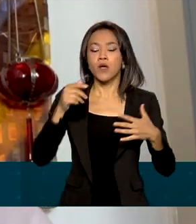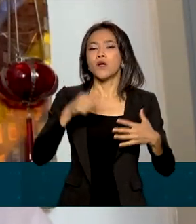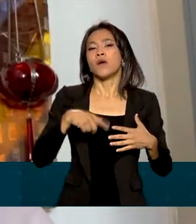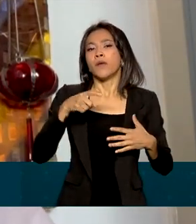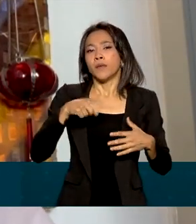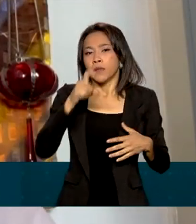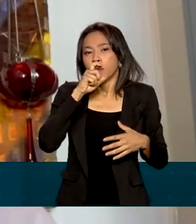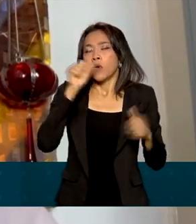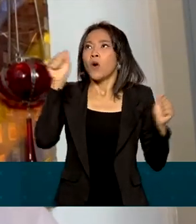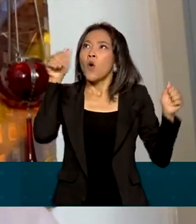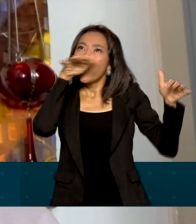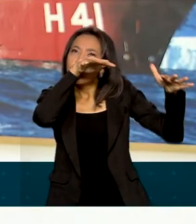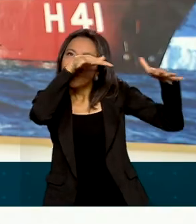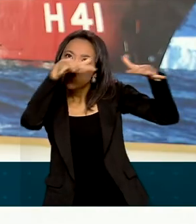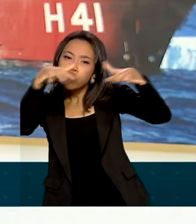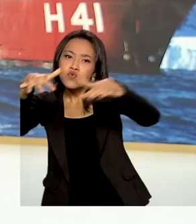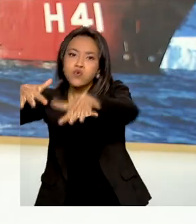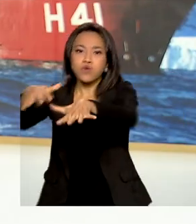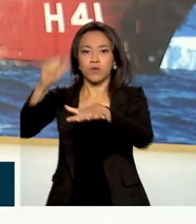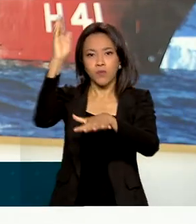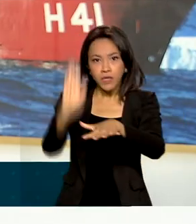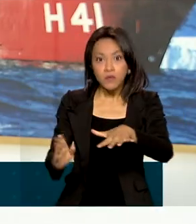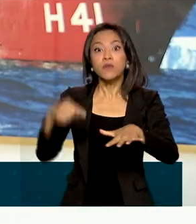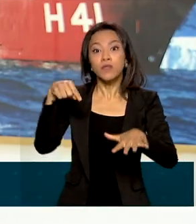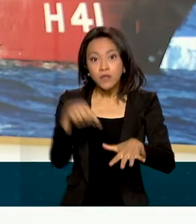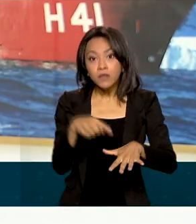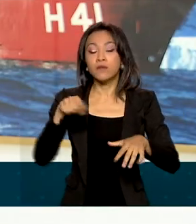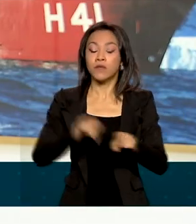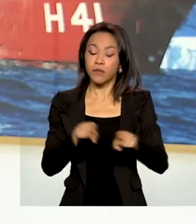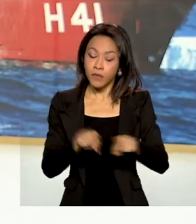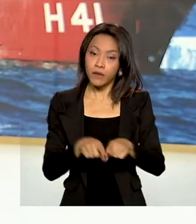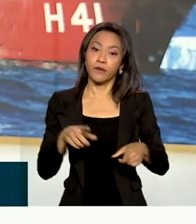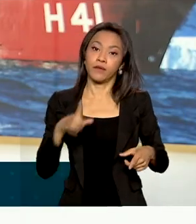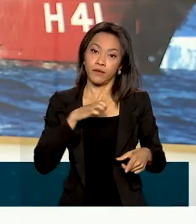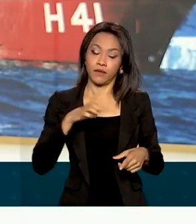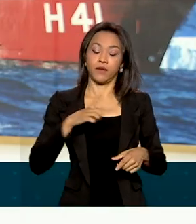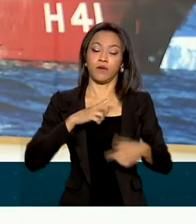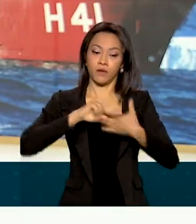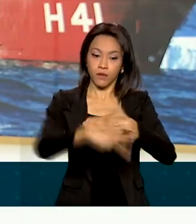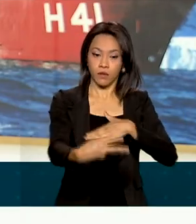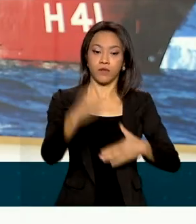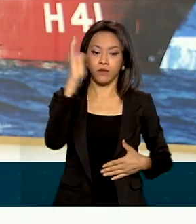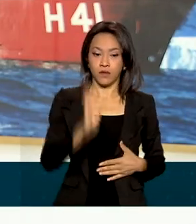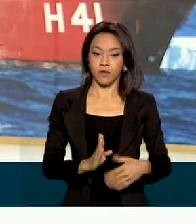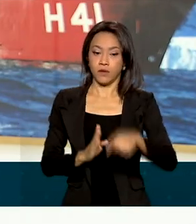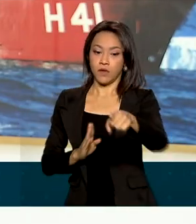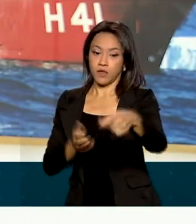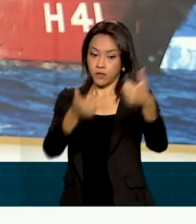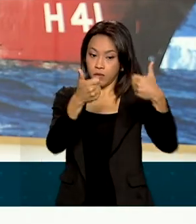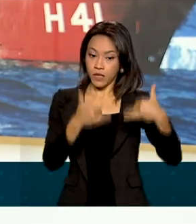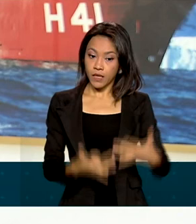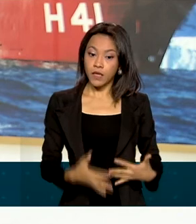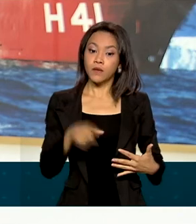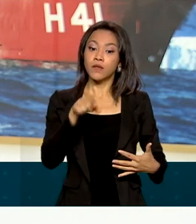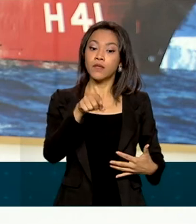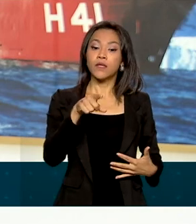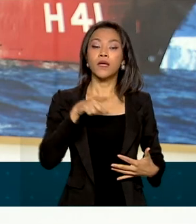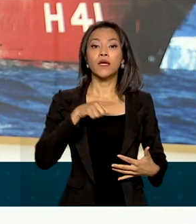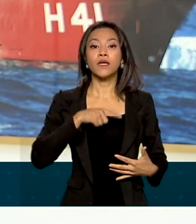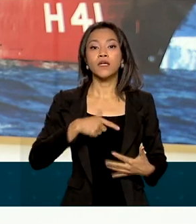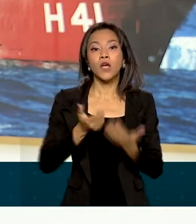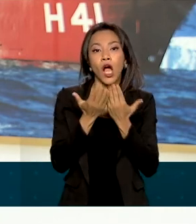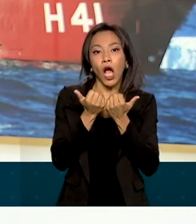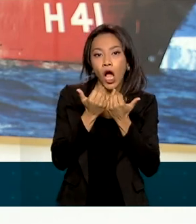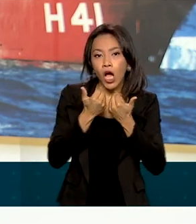as friagens que atingem o Brasil. Essas camadas frias, a camada quente, elas não se misturam, mas transportam alimentos importantes para a cadeia